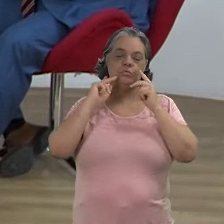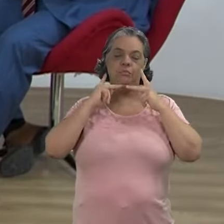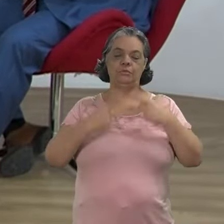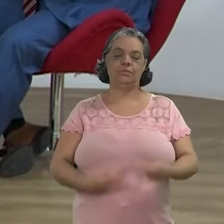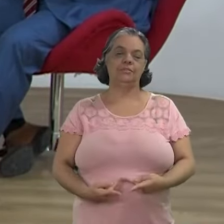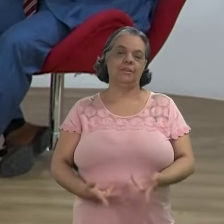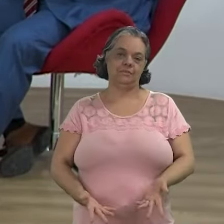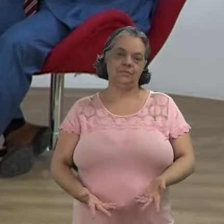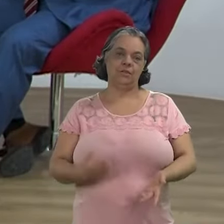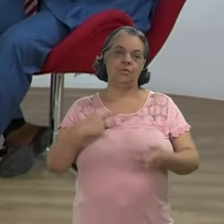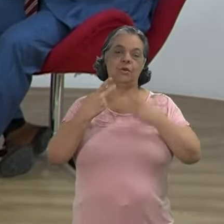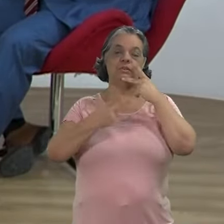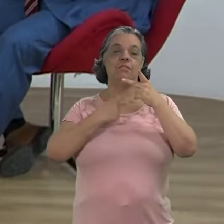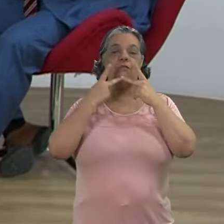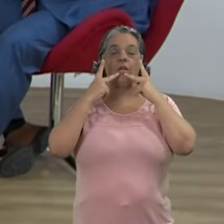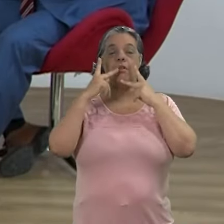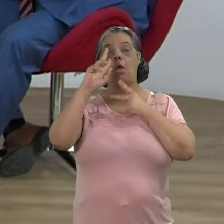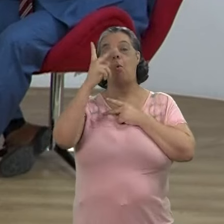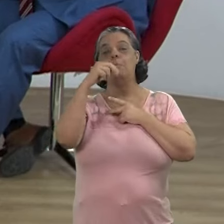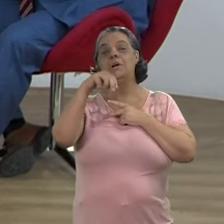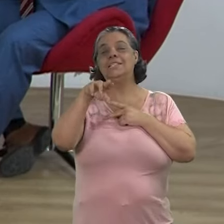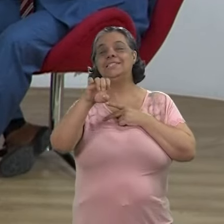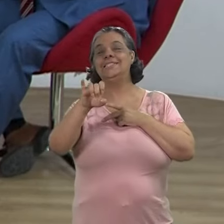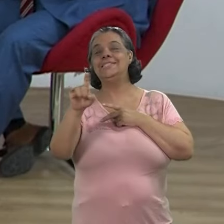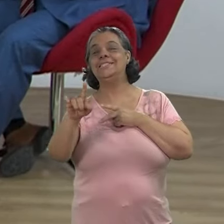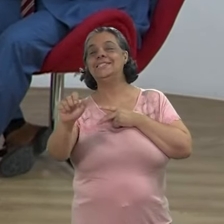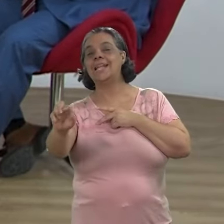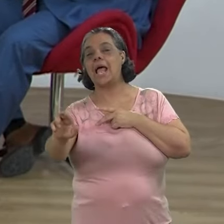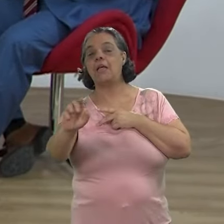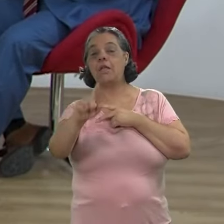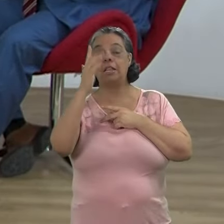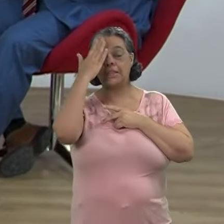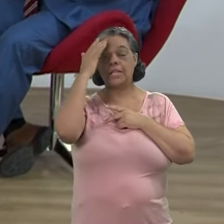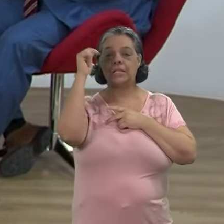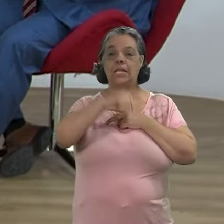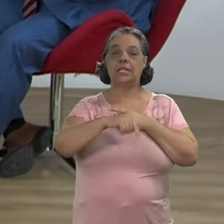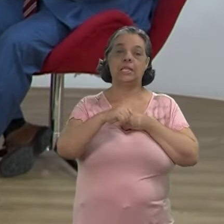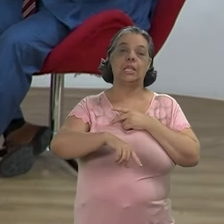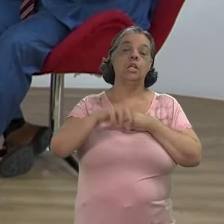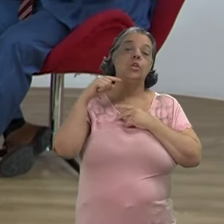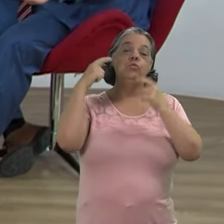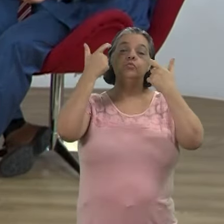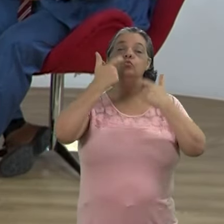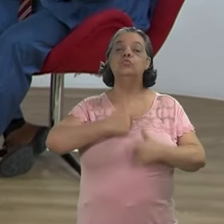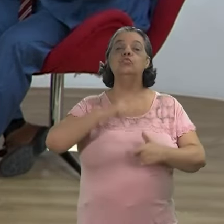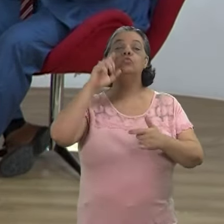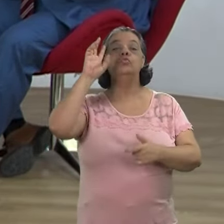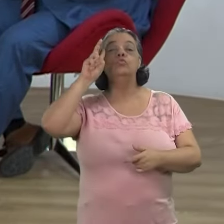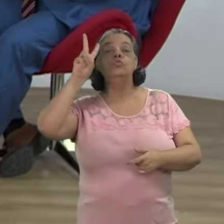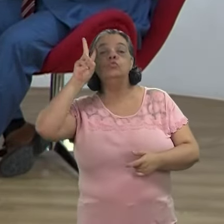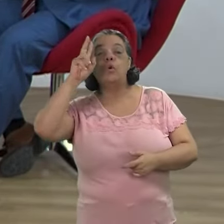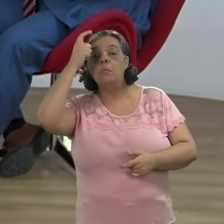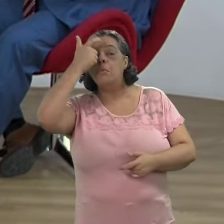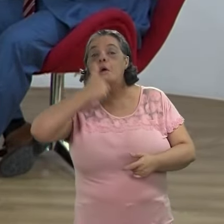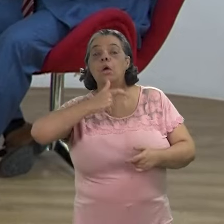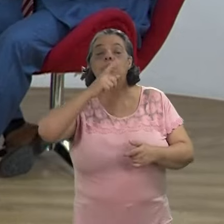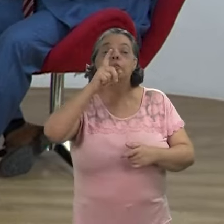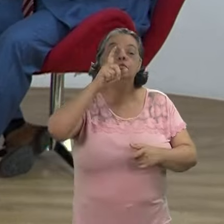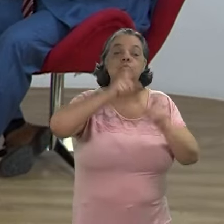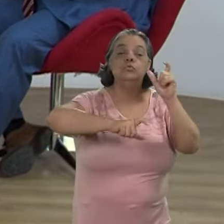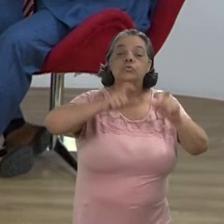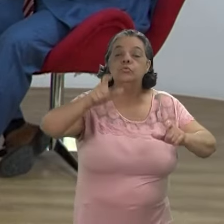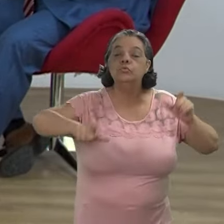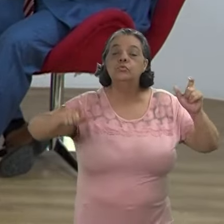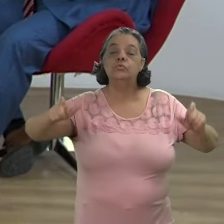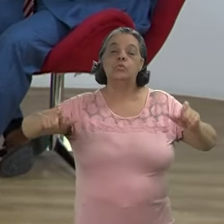ou seja quando a gente fala humanizar as relações é compreender que nós somos sujeitos históricos nós somos pessoas que